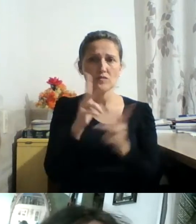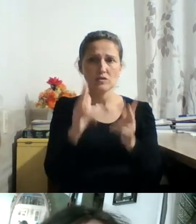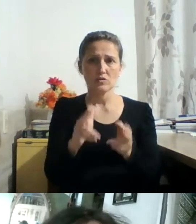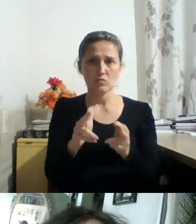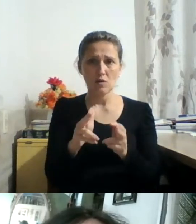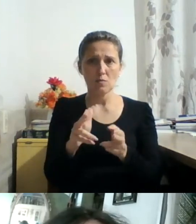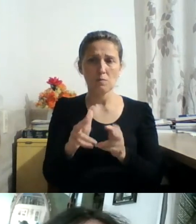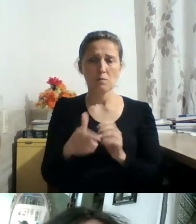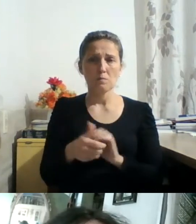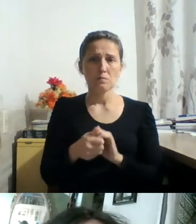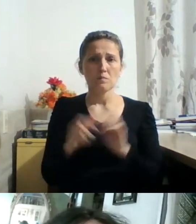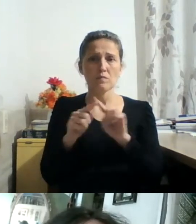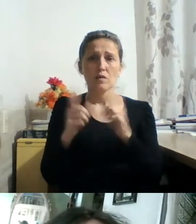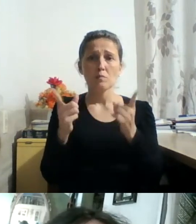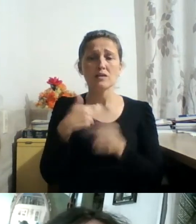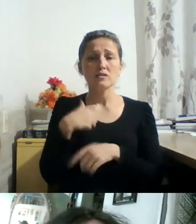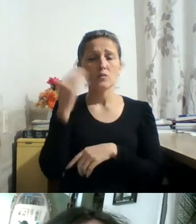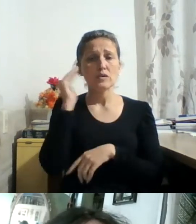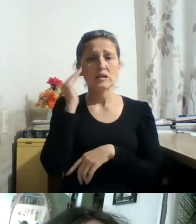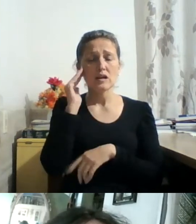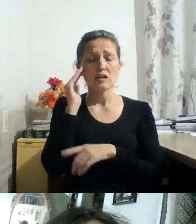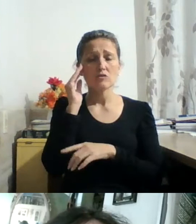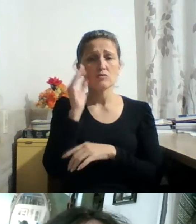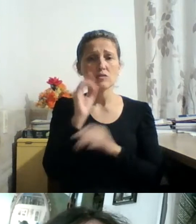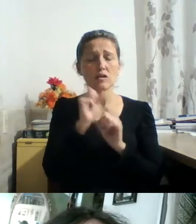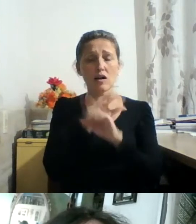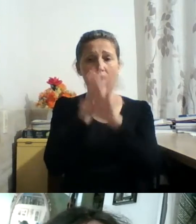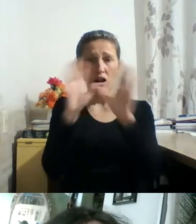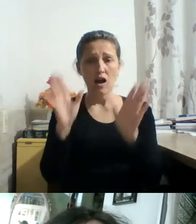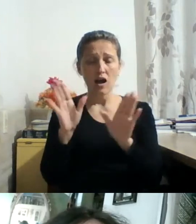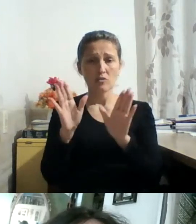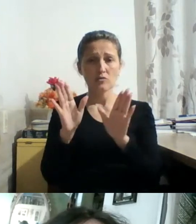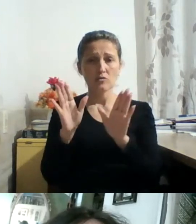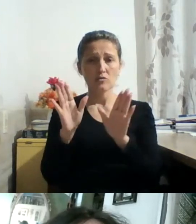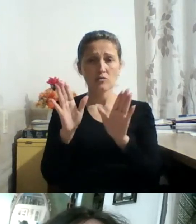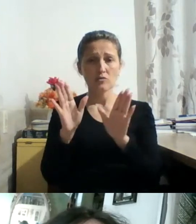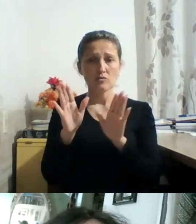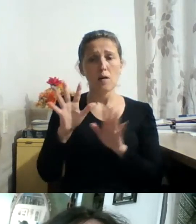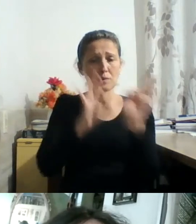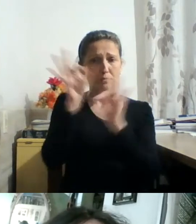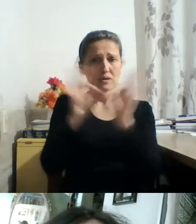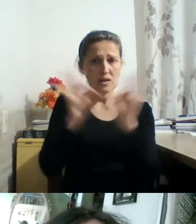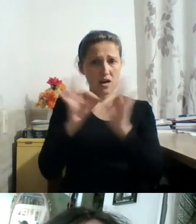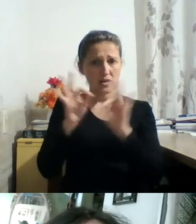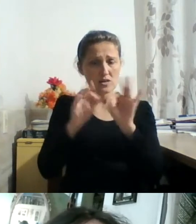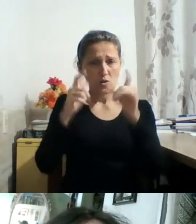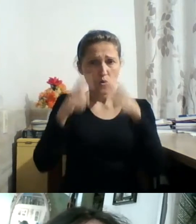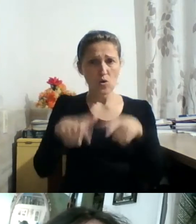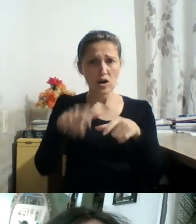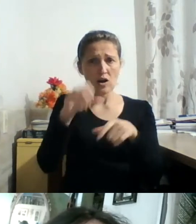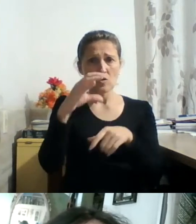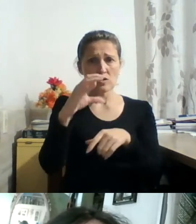Mas eu entendo o cenário, a preparação do cenário de uma fotografia